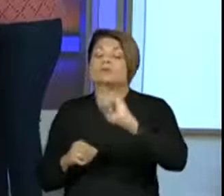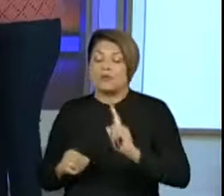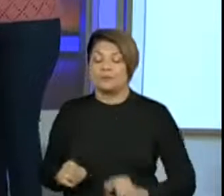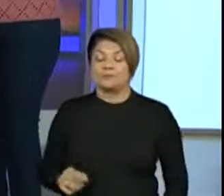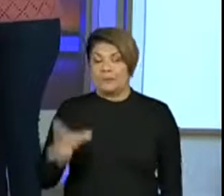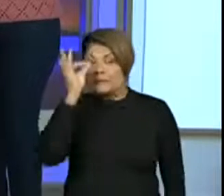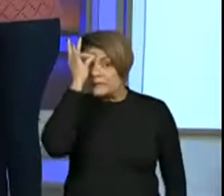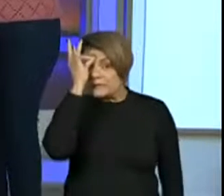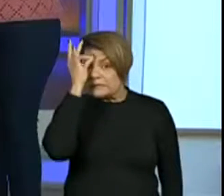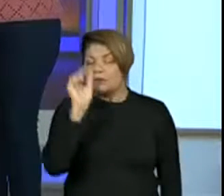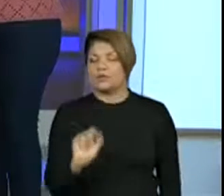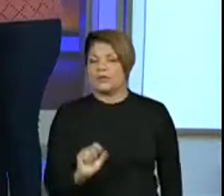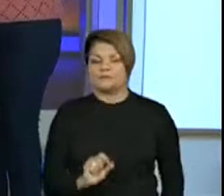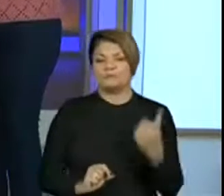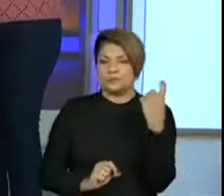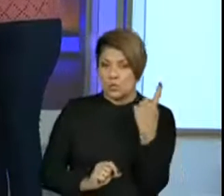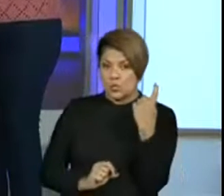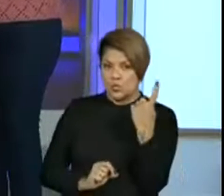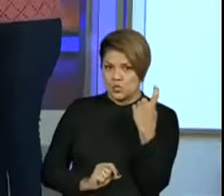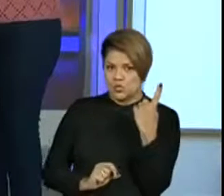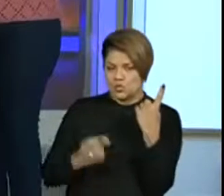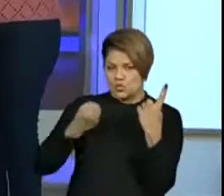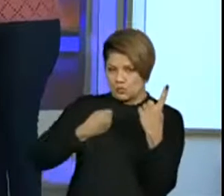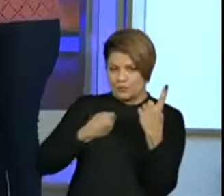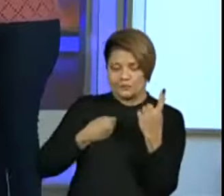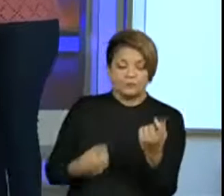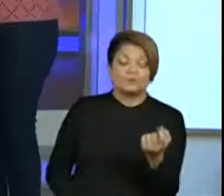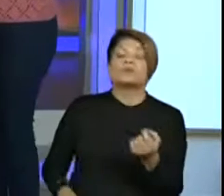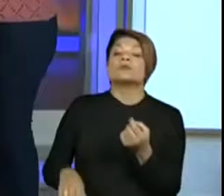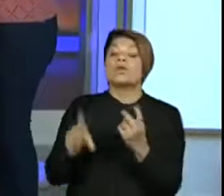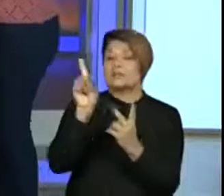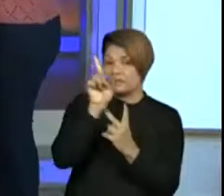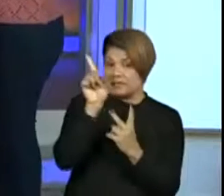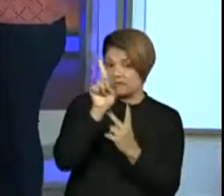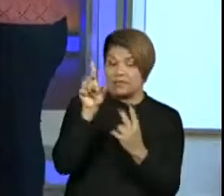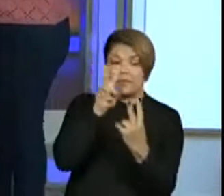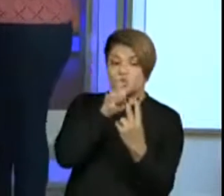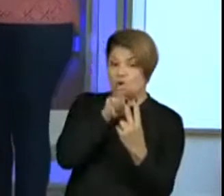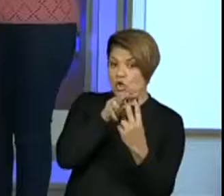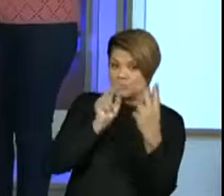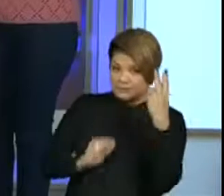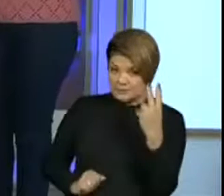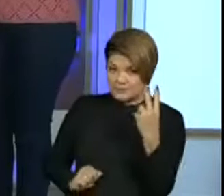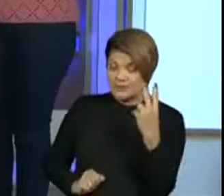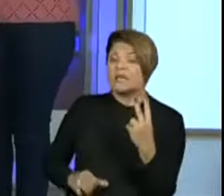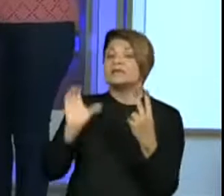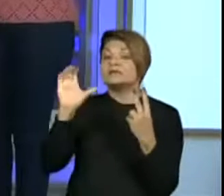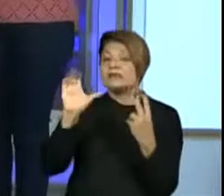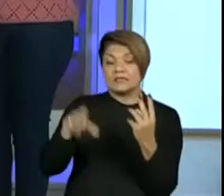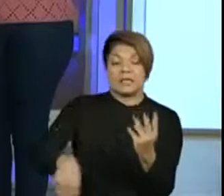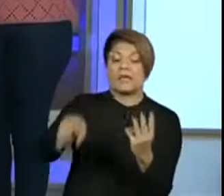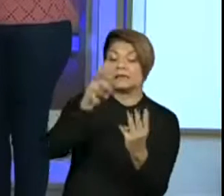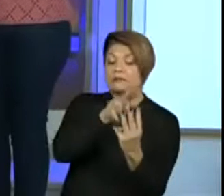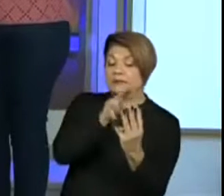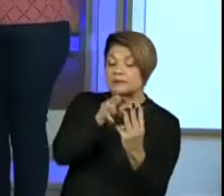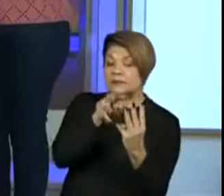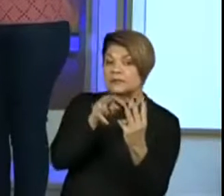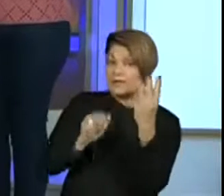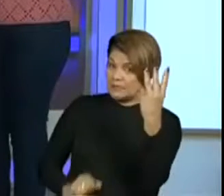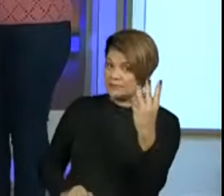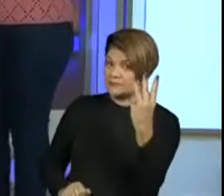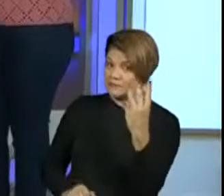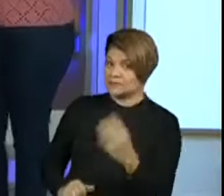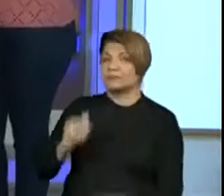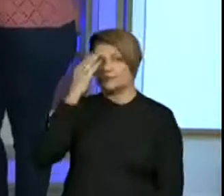algarismo, dezena sempre será dois e centena sempre serão três. Então, isso é o importante de observar na atividade. Muito obrigada